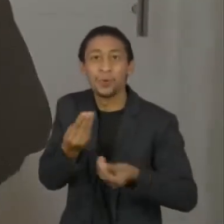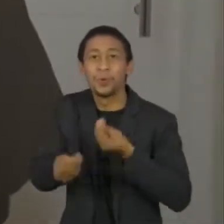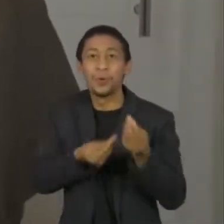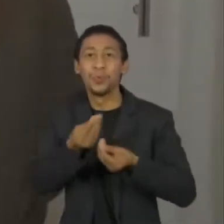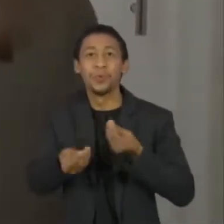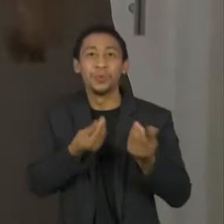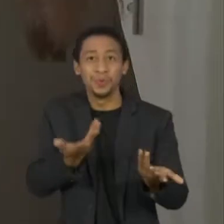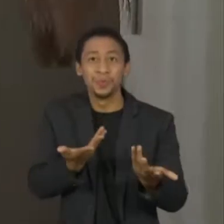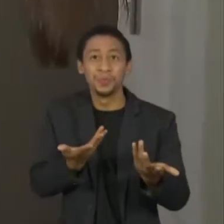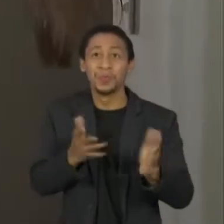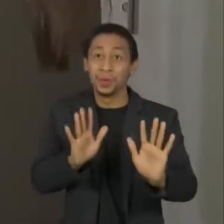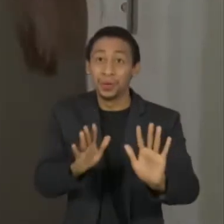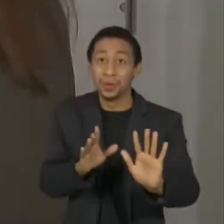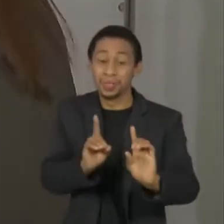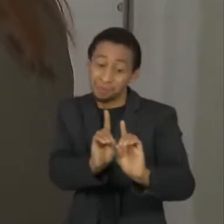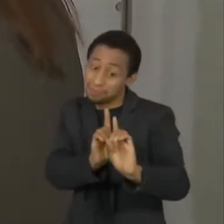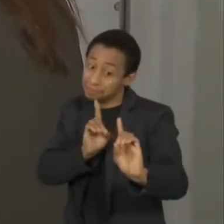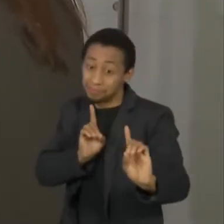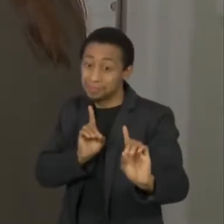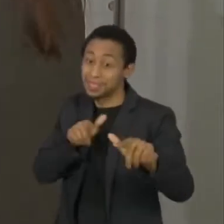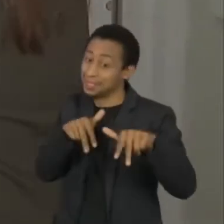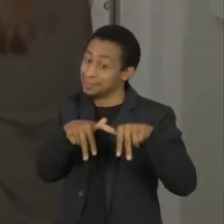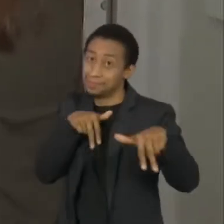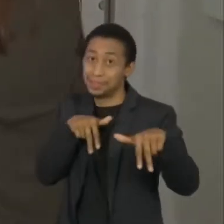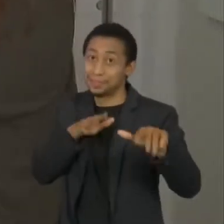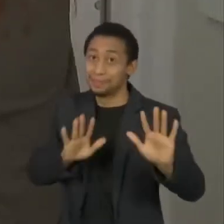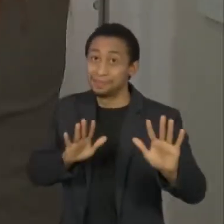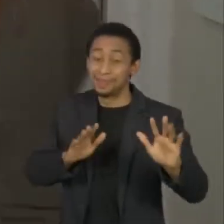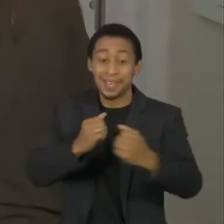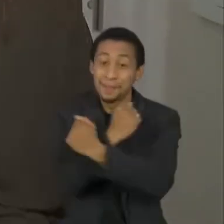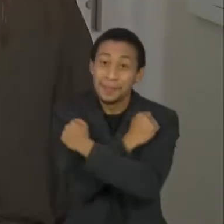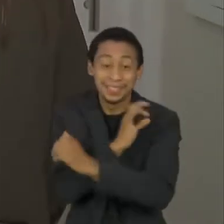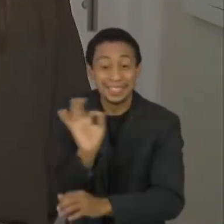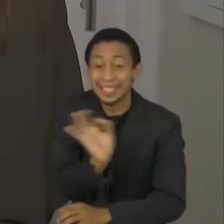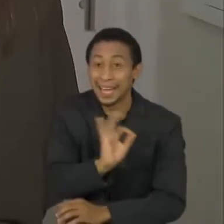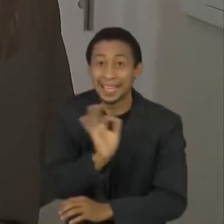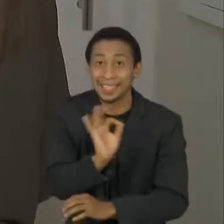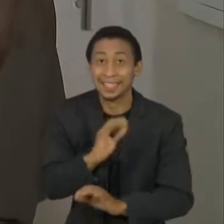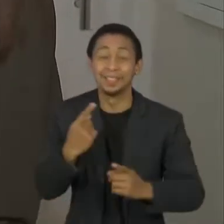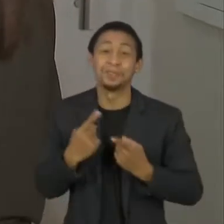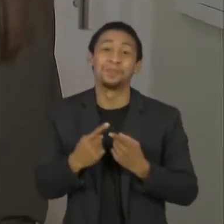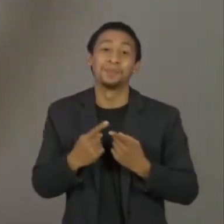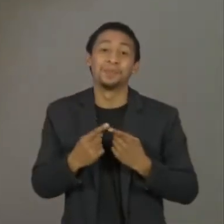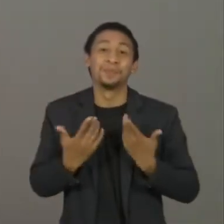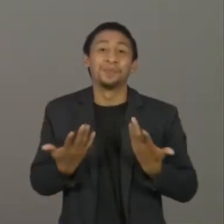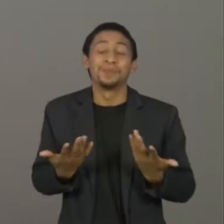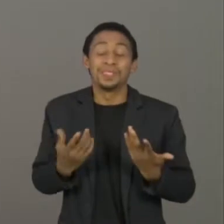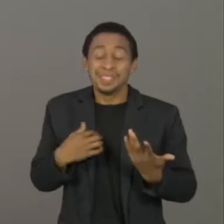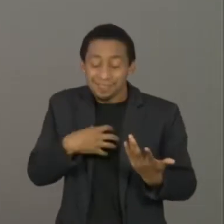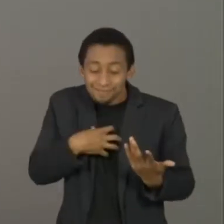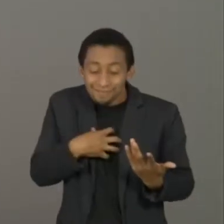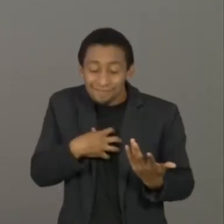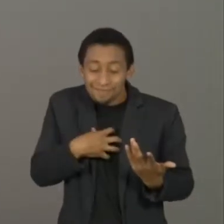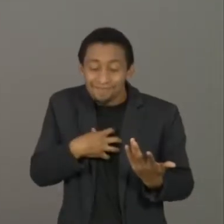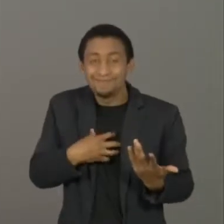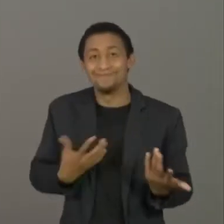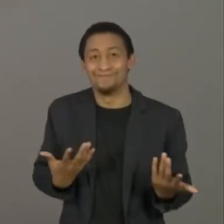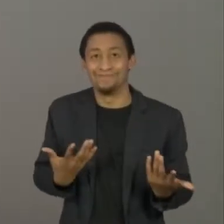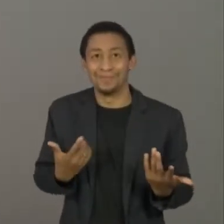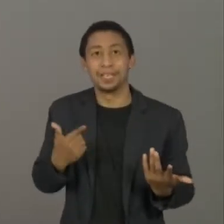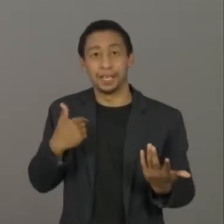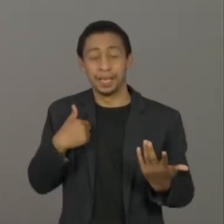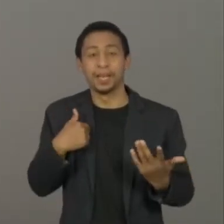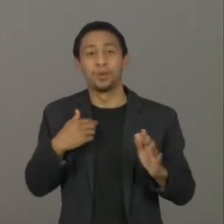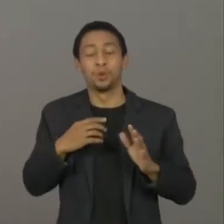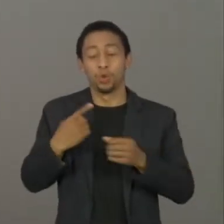Tem que manter um vínculo, porque senão eles sentem sós de lá. Eu também, de onde eu